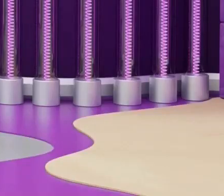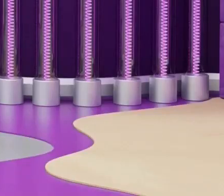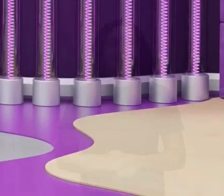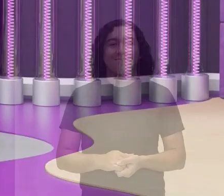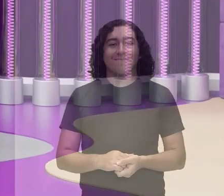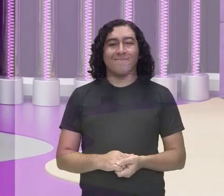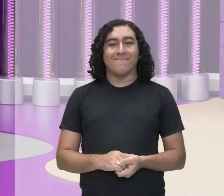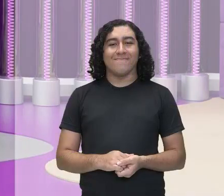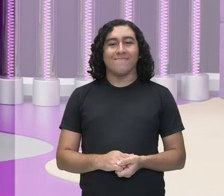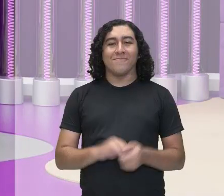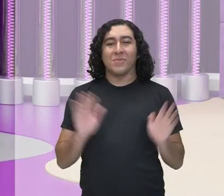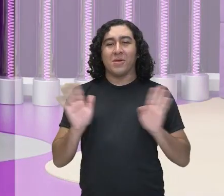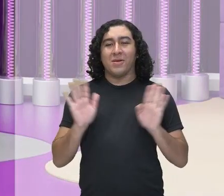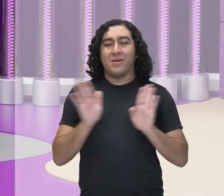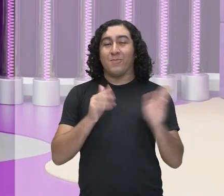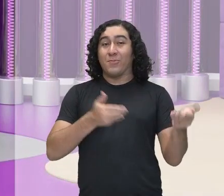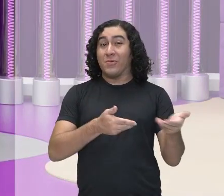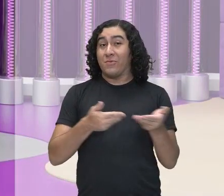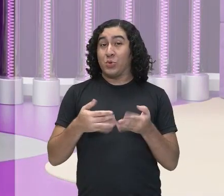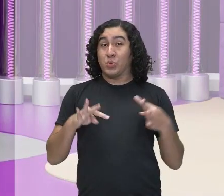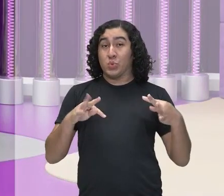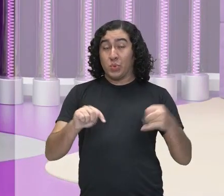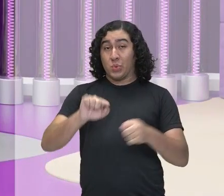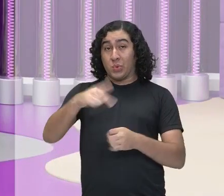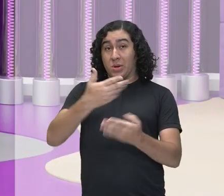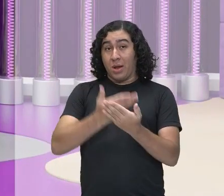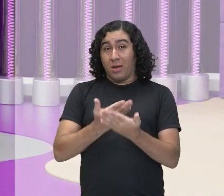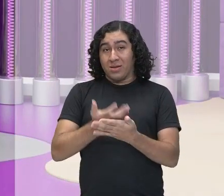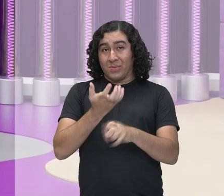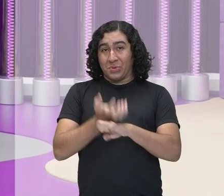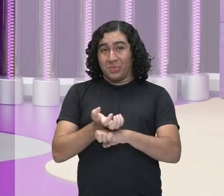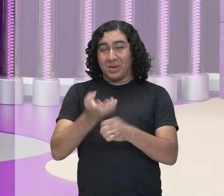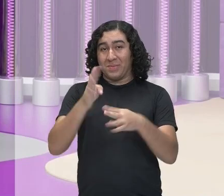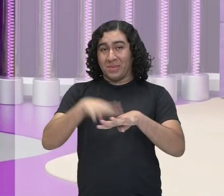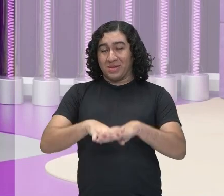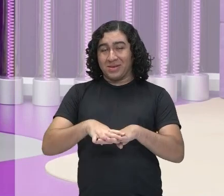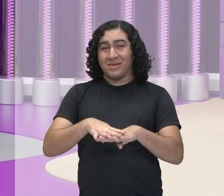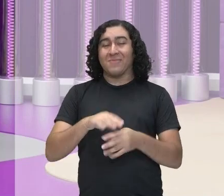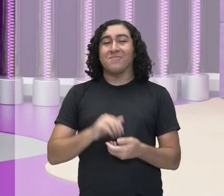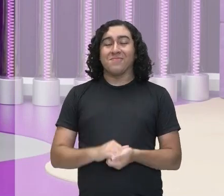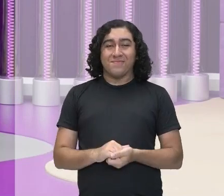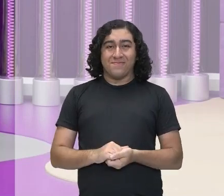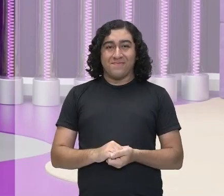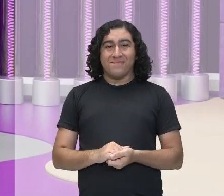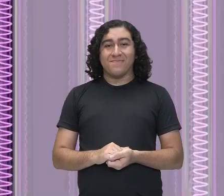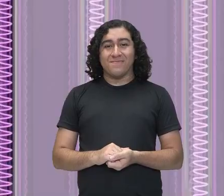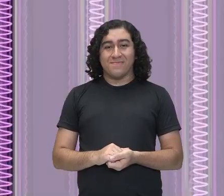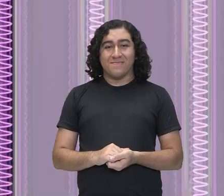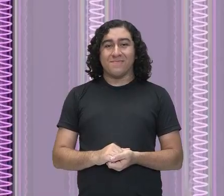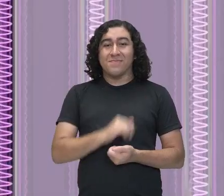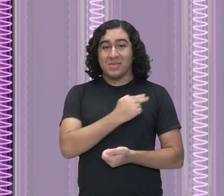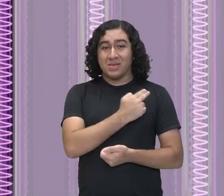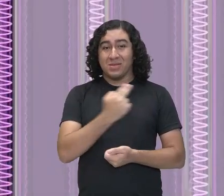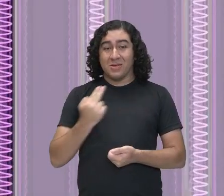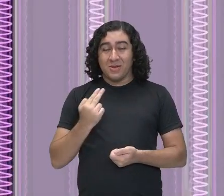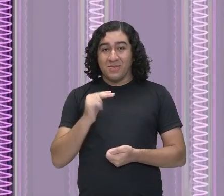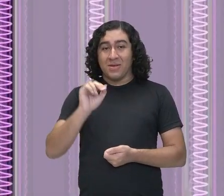Olá, bem-vinda, seja bem-vindo a mais uma aula de matemática aqui comigo. Sou o professor